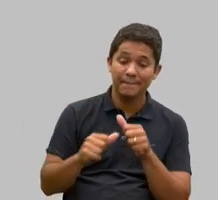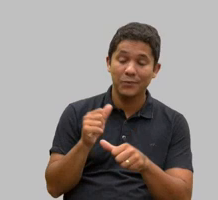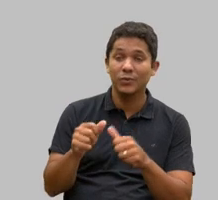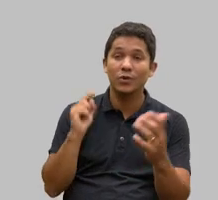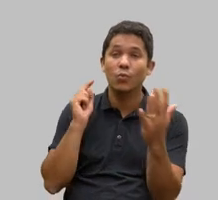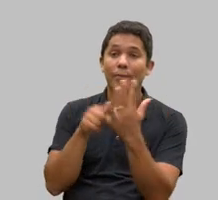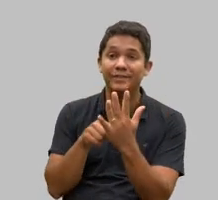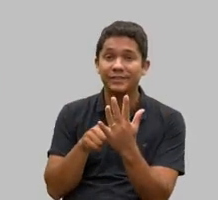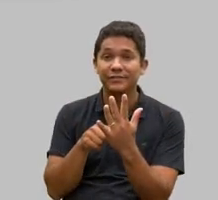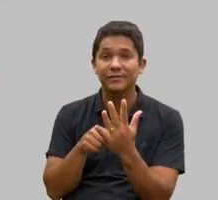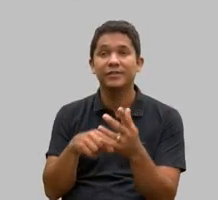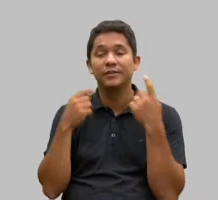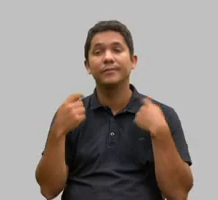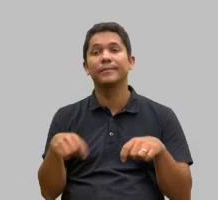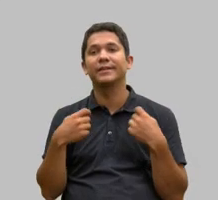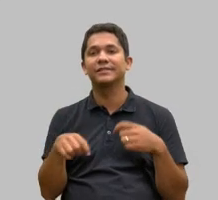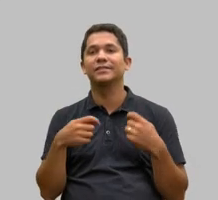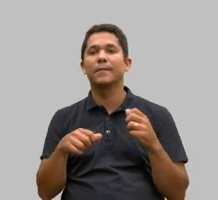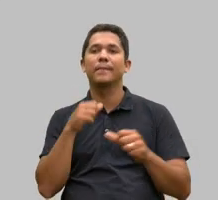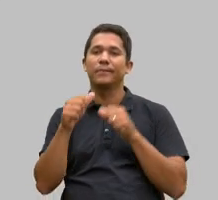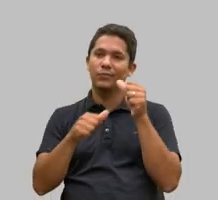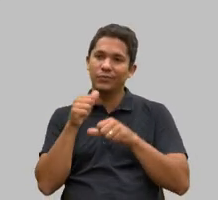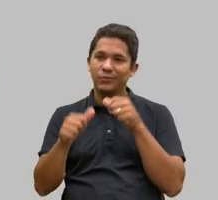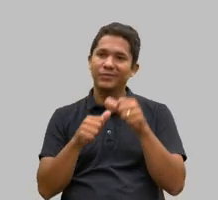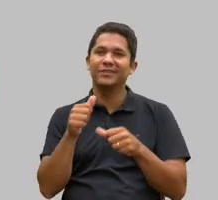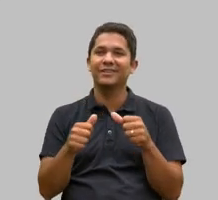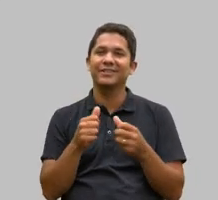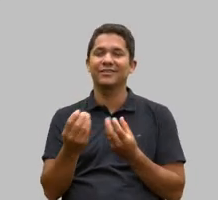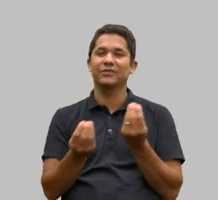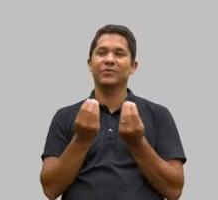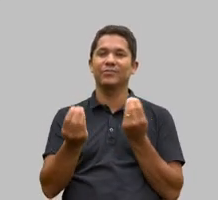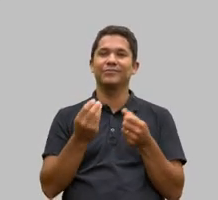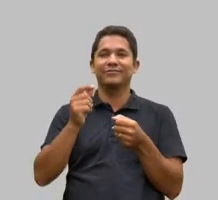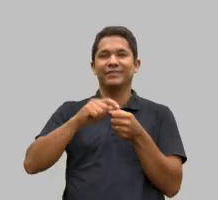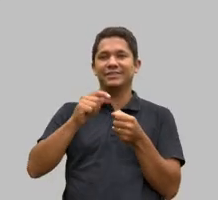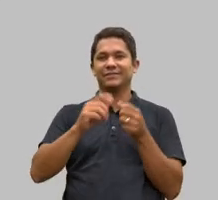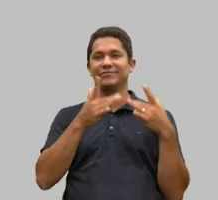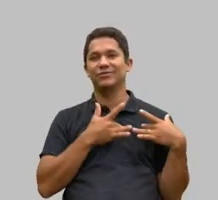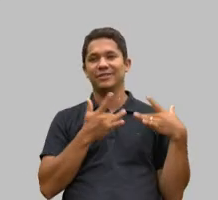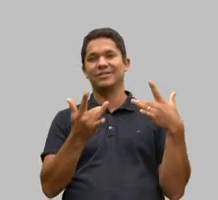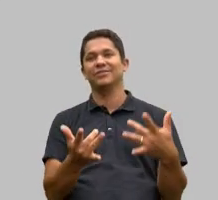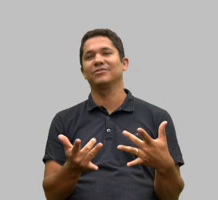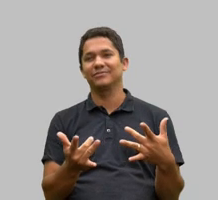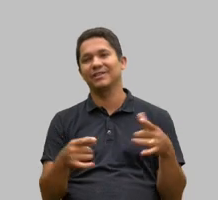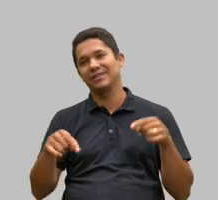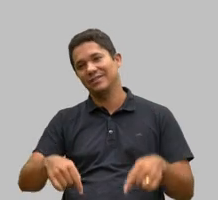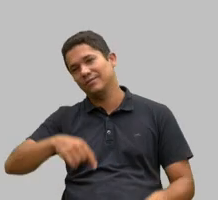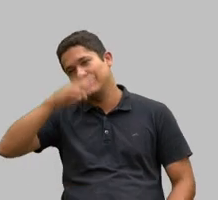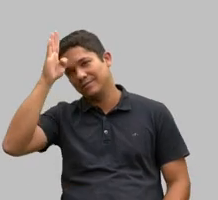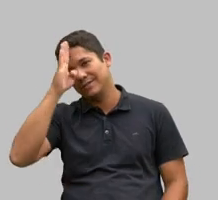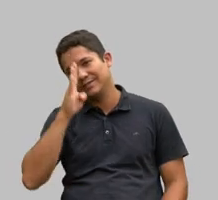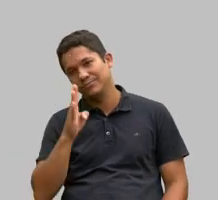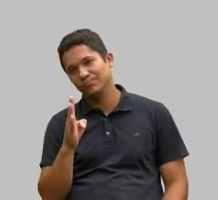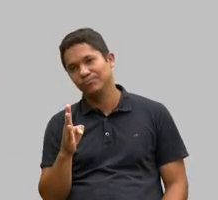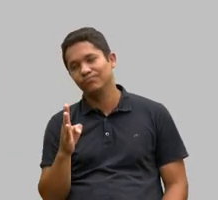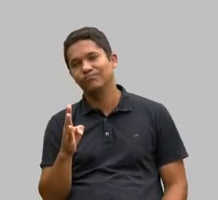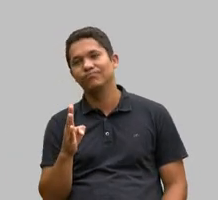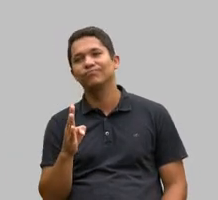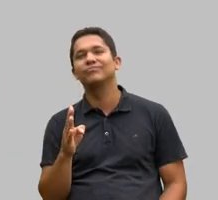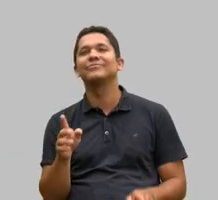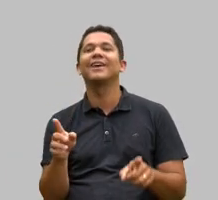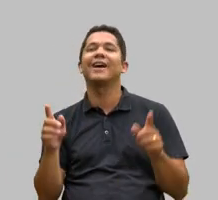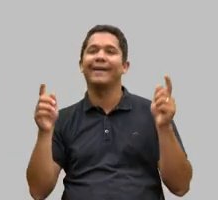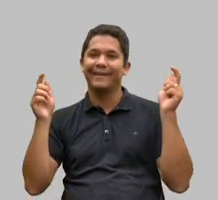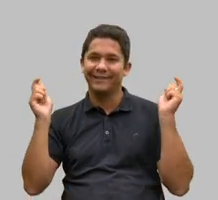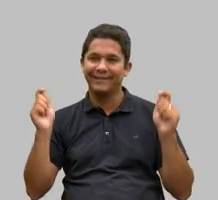precisamos mudar seriamente a forma de fazer voluntariado no Brasil para que possamos chamá-lo de voluntariado